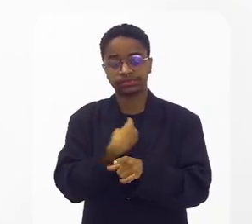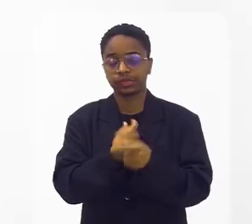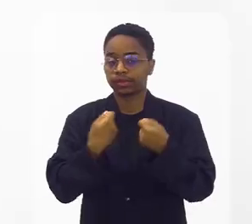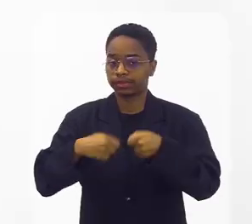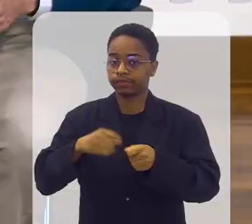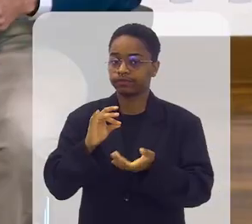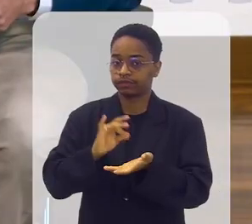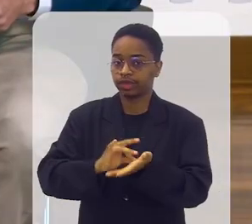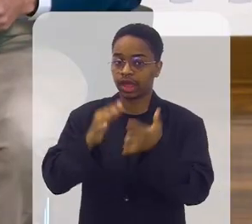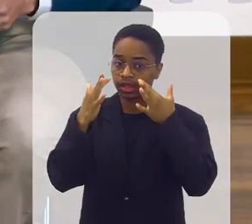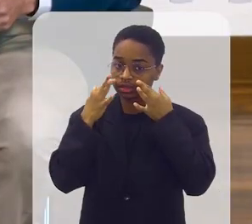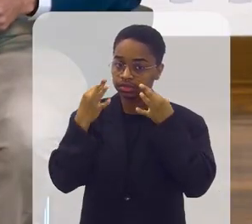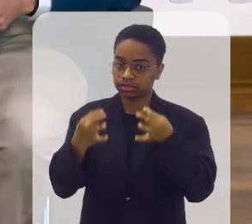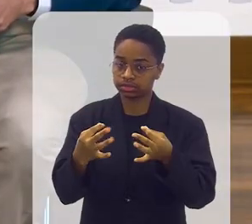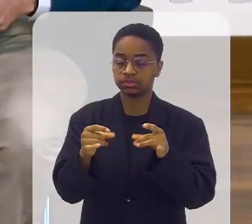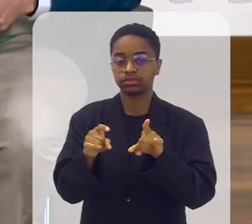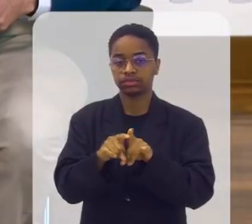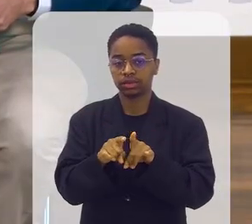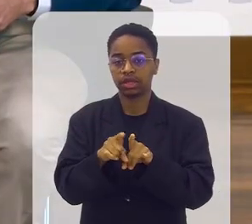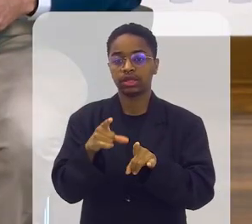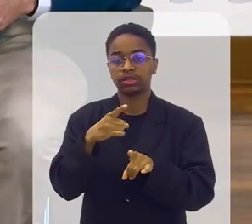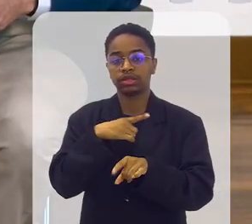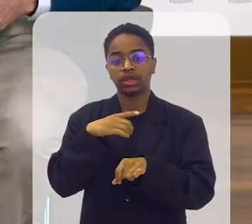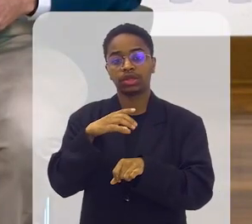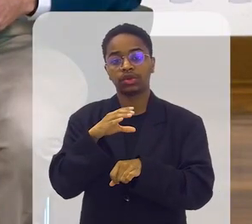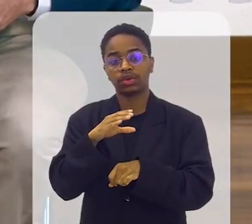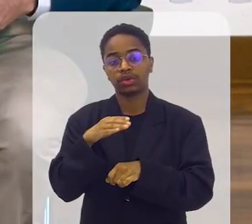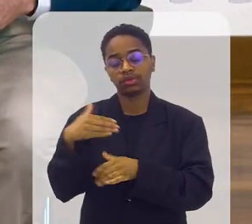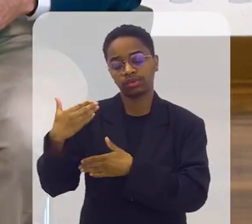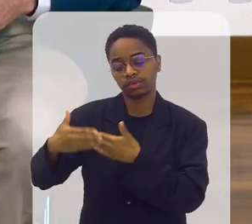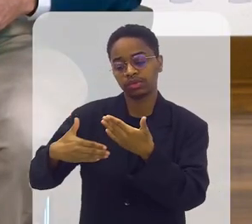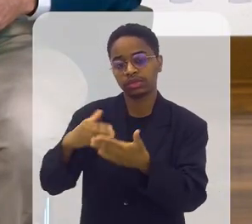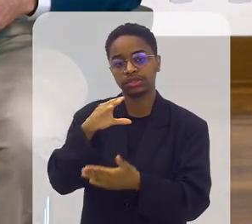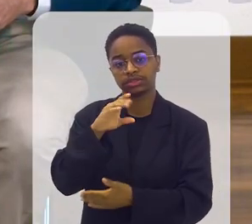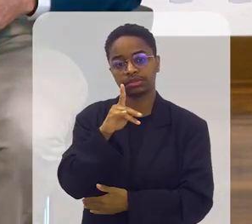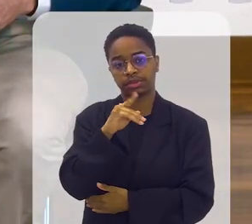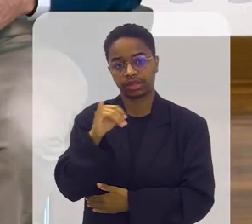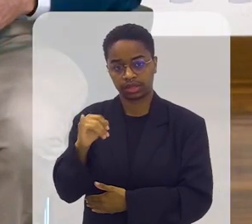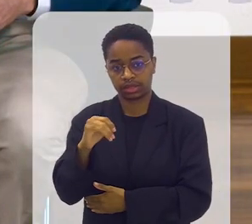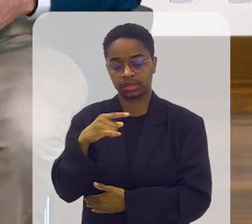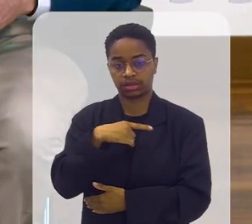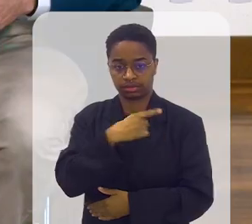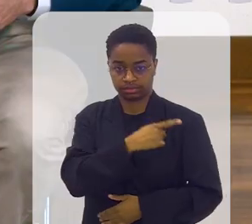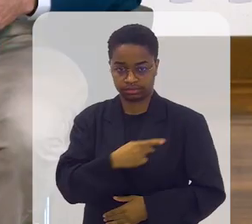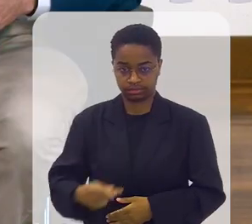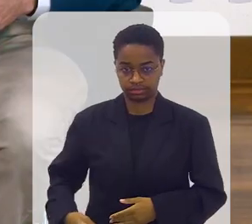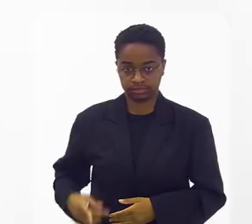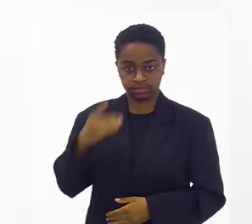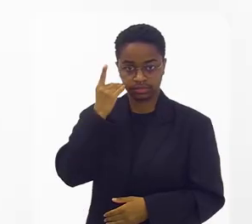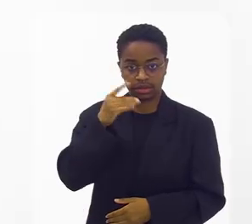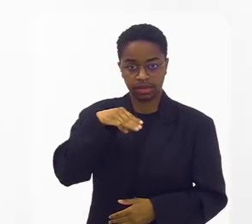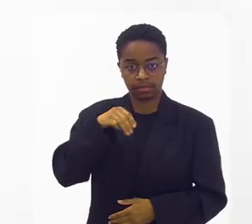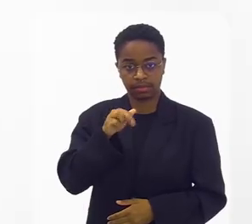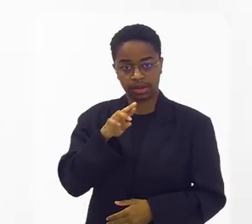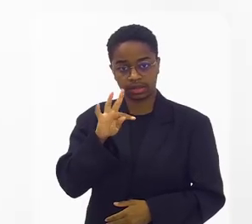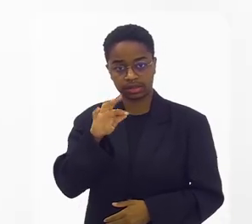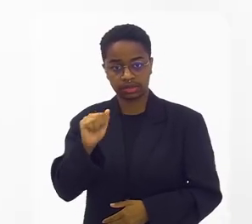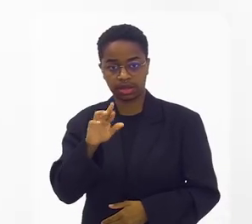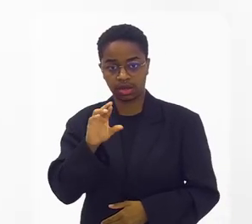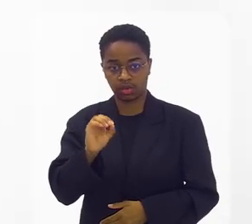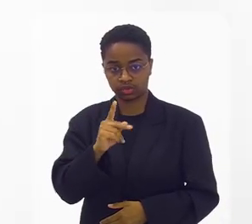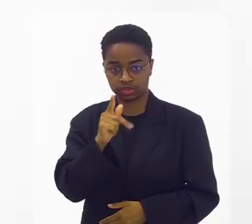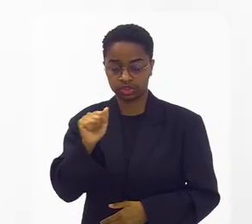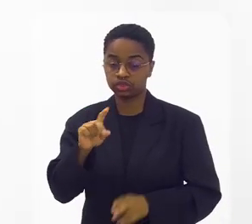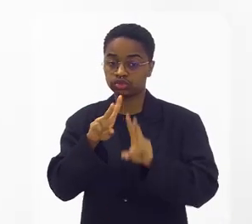precisa realmente ficar atento. Inclusive, nós estamos em curso com uma CPI presidida pela deputada Marta Rocha, que é sobre a violência